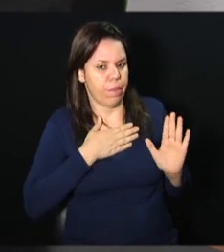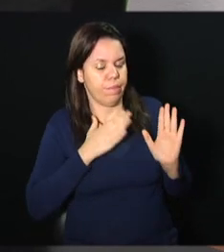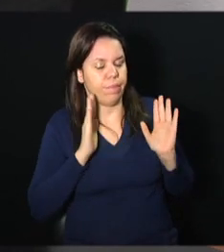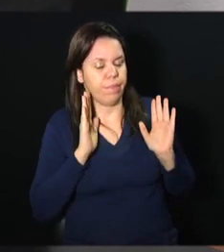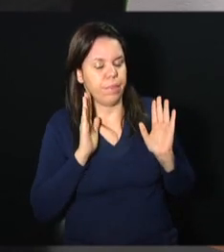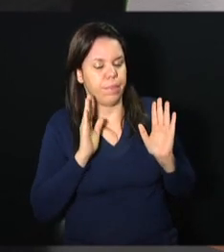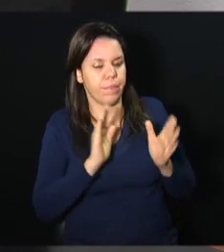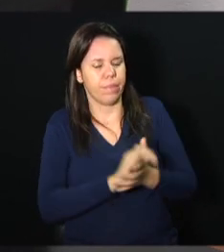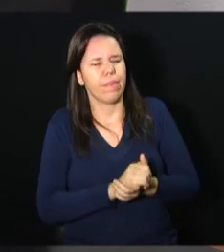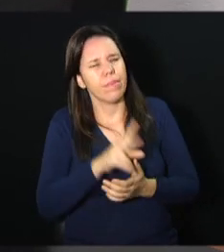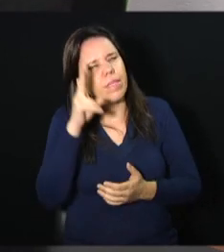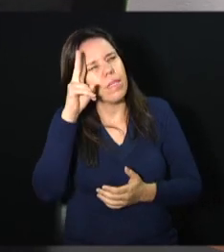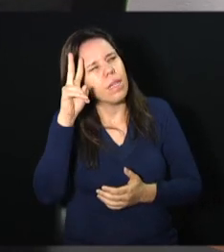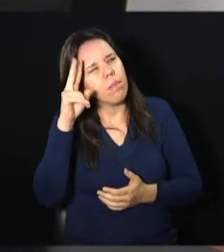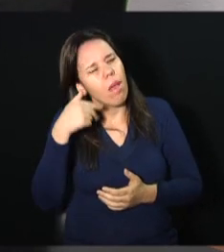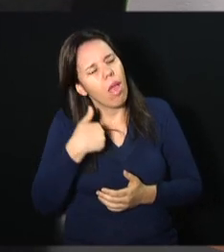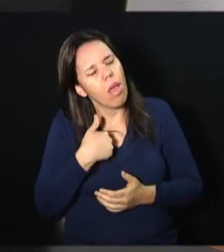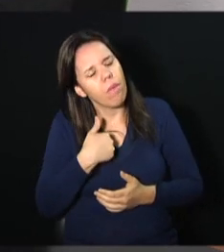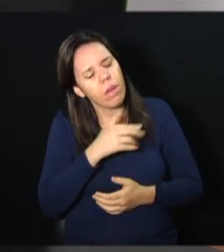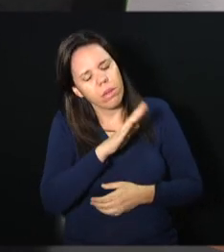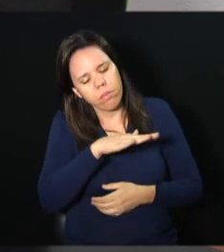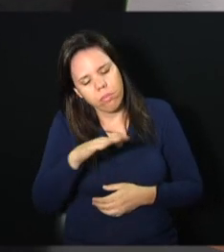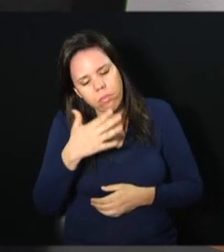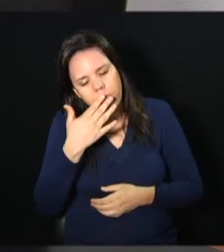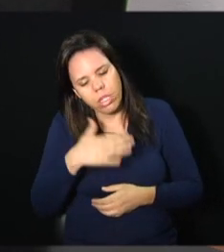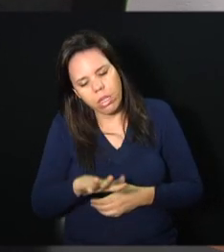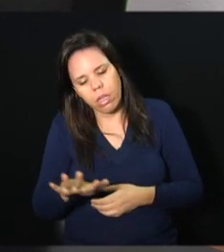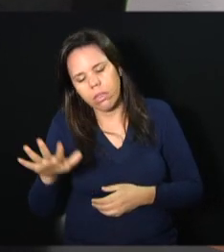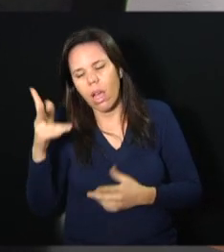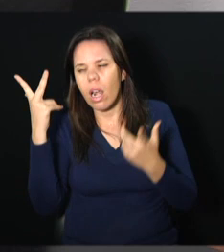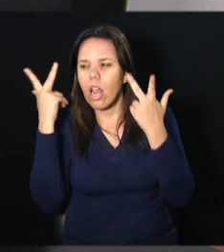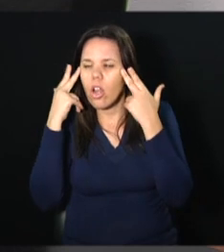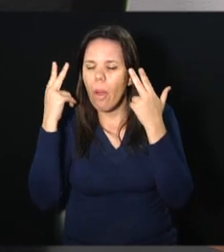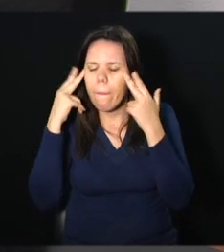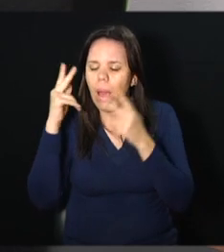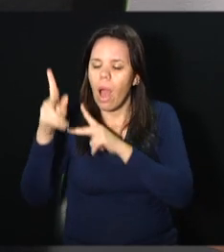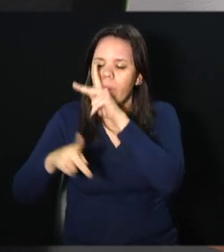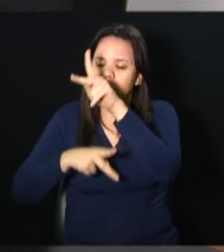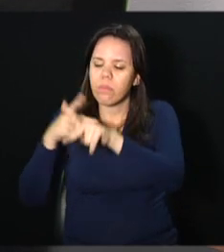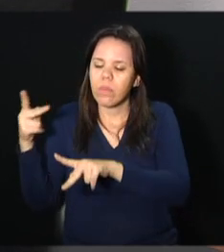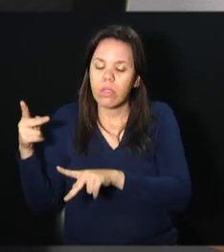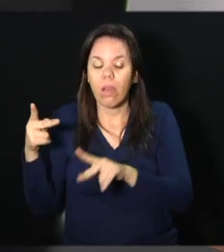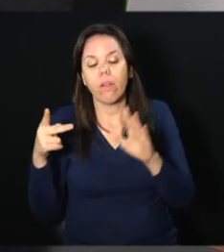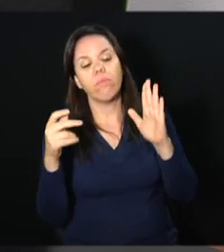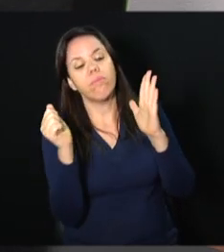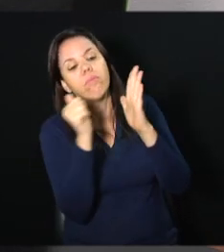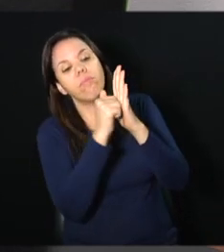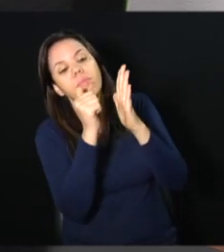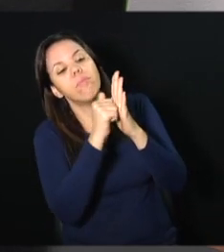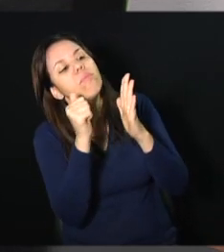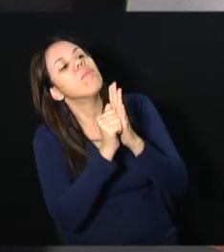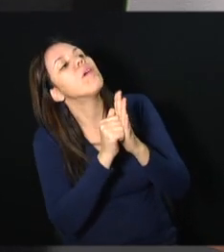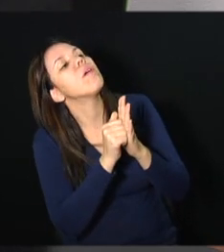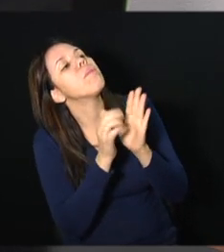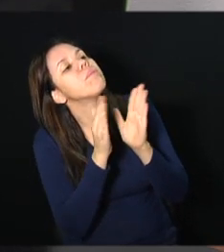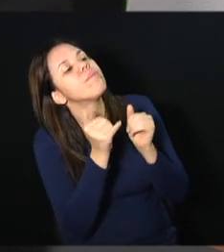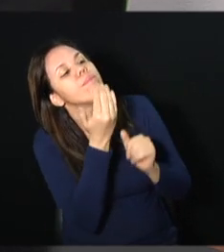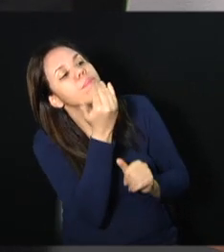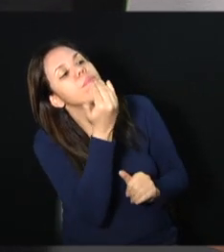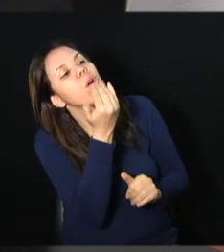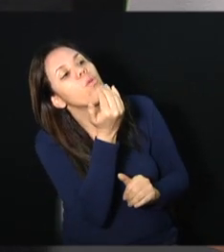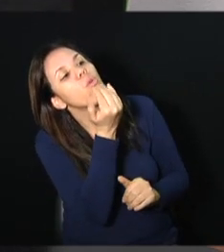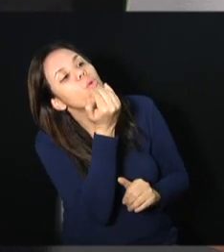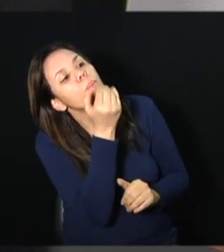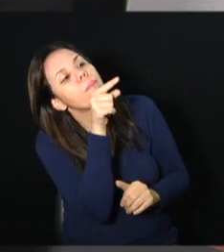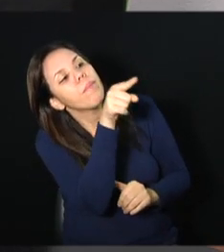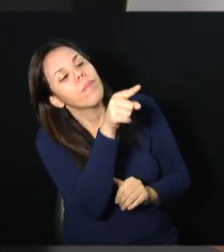Eu me lembro quando eu era criança, era comum as pessoas baterem na porta e pedir comida. E